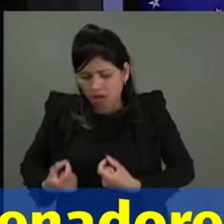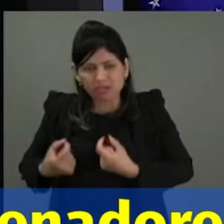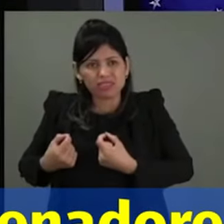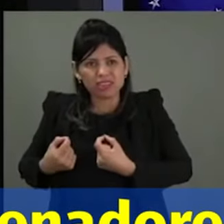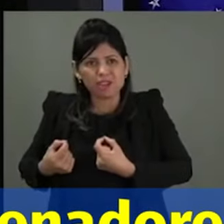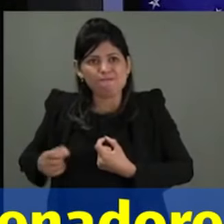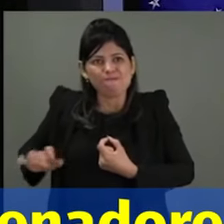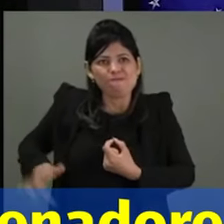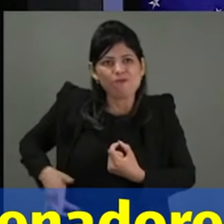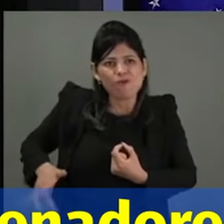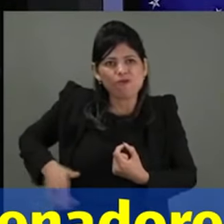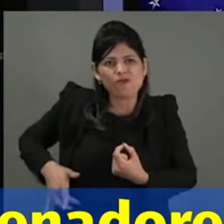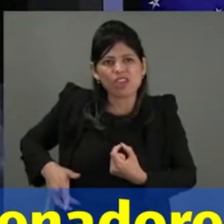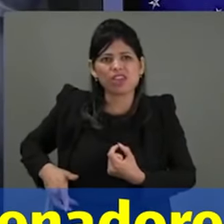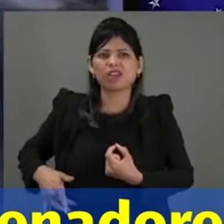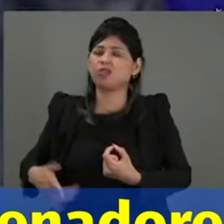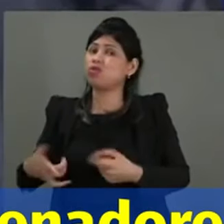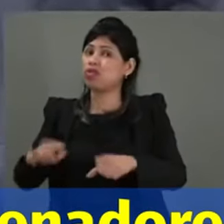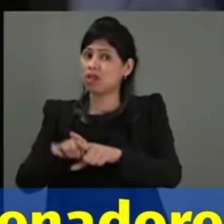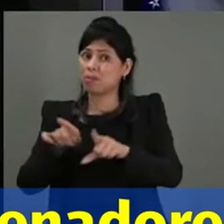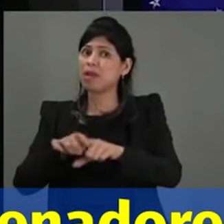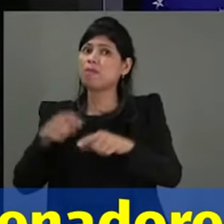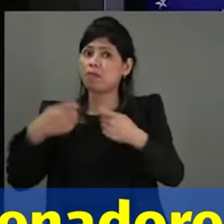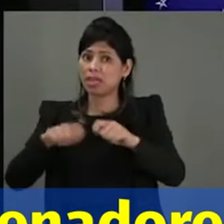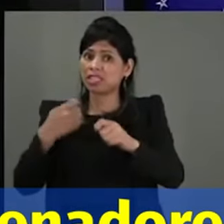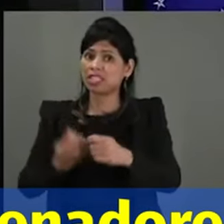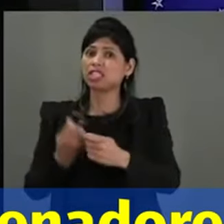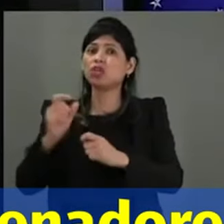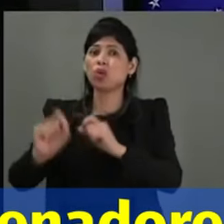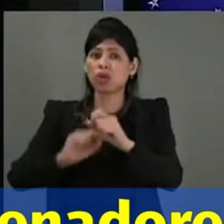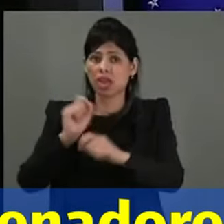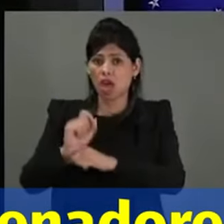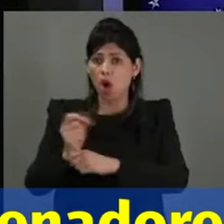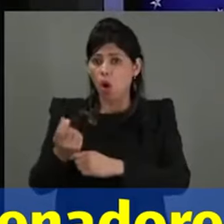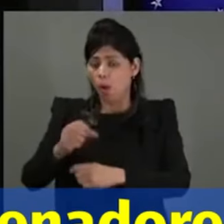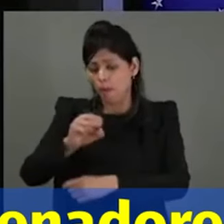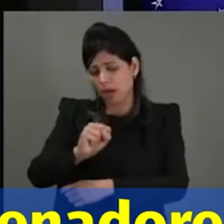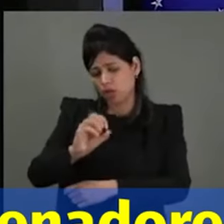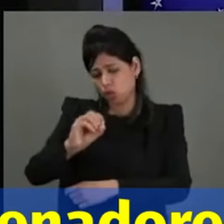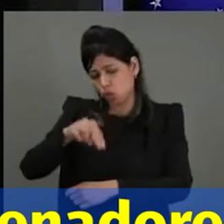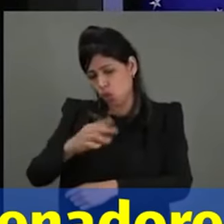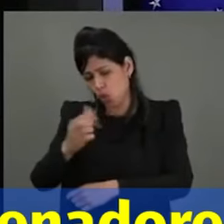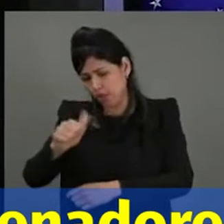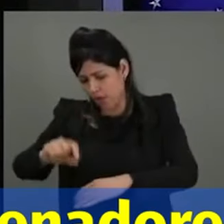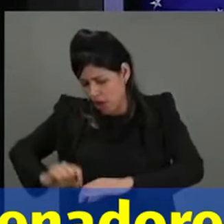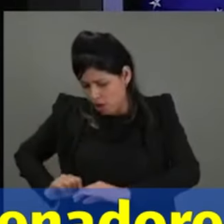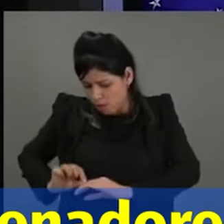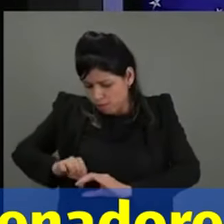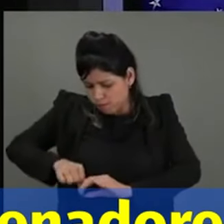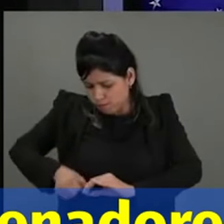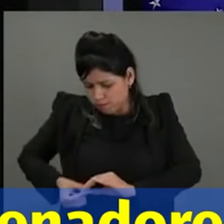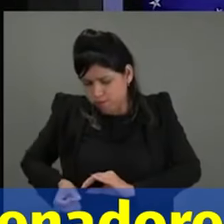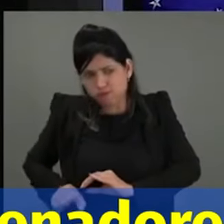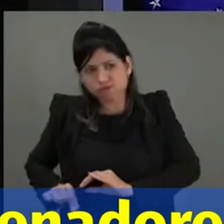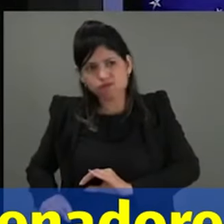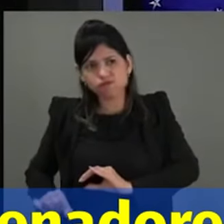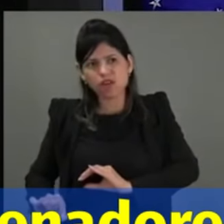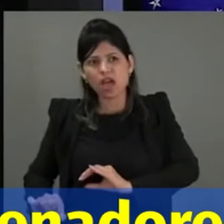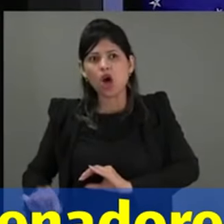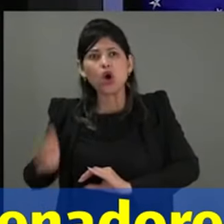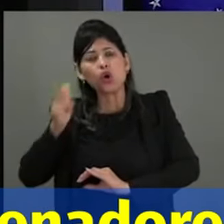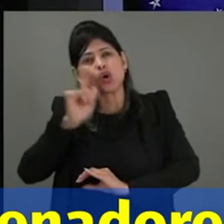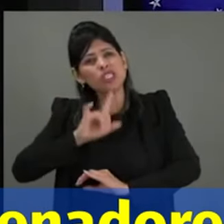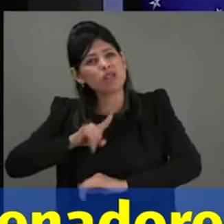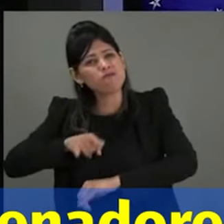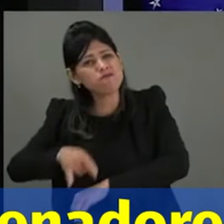e necessita da utilização de uma sonda para poder urinar. Já teve várias infecções. Além desses